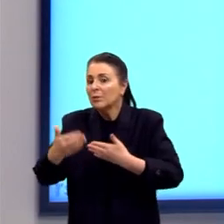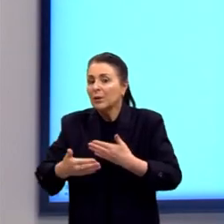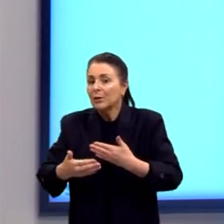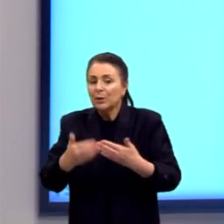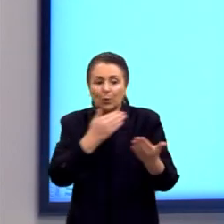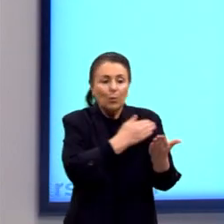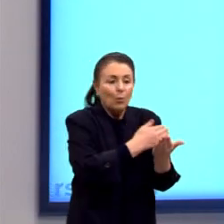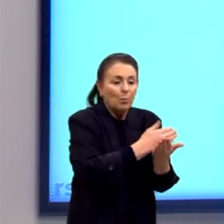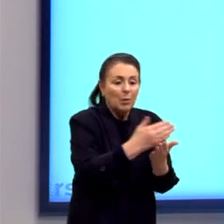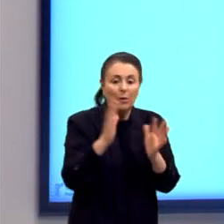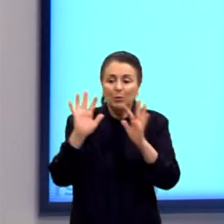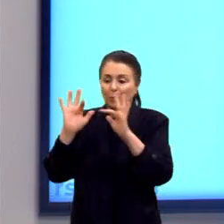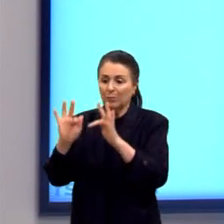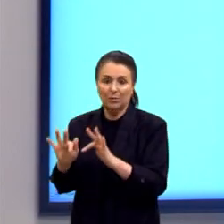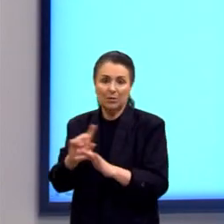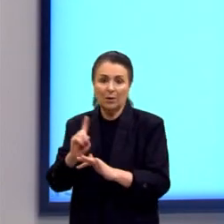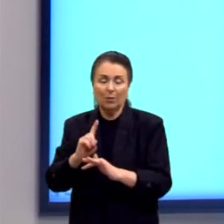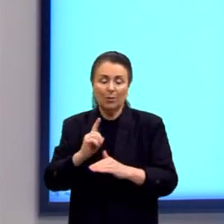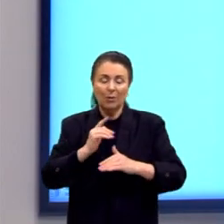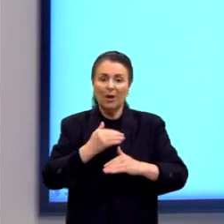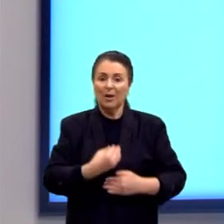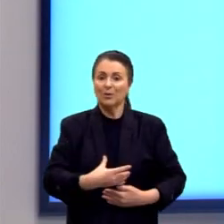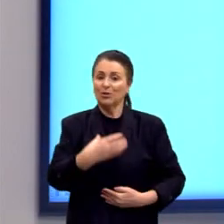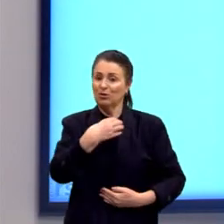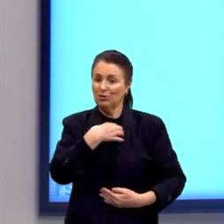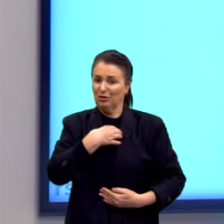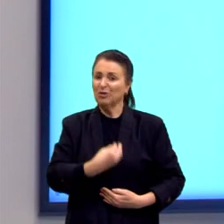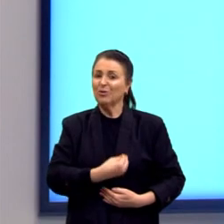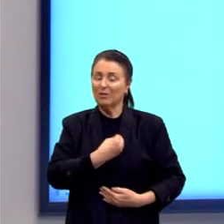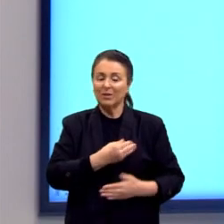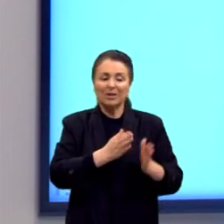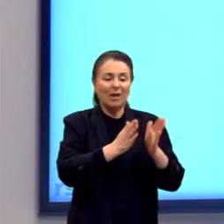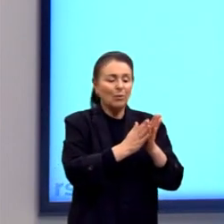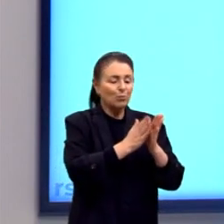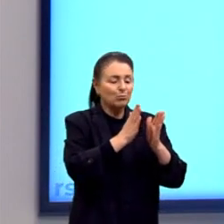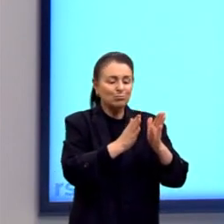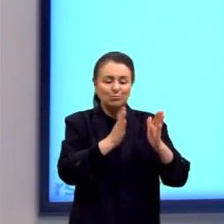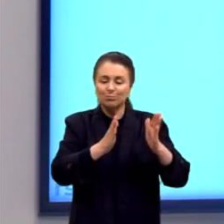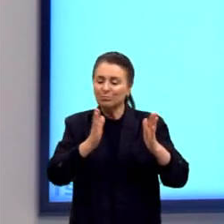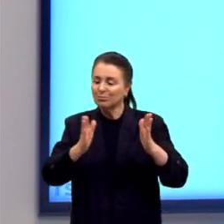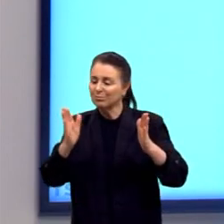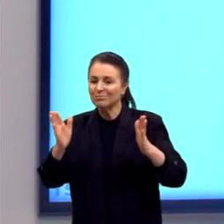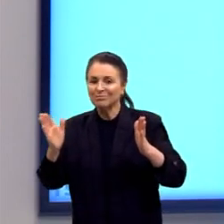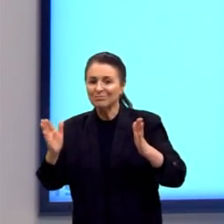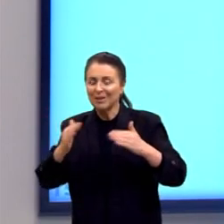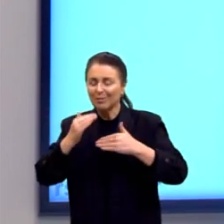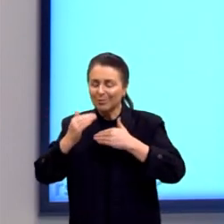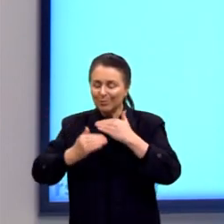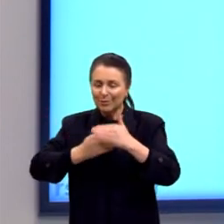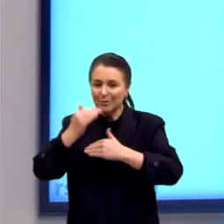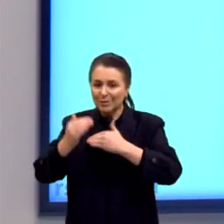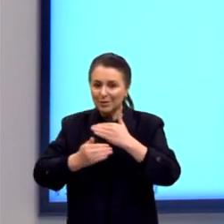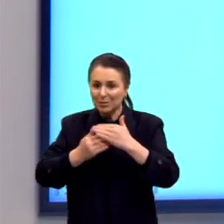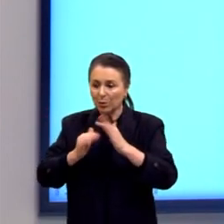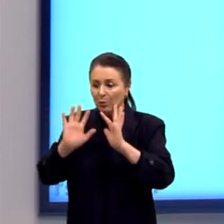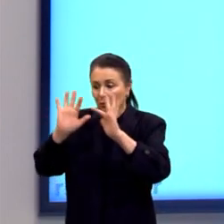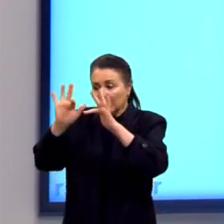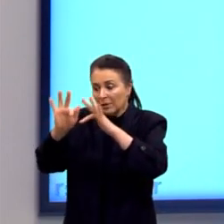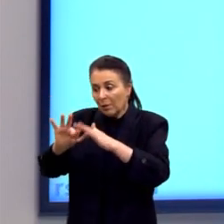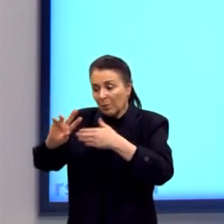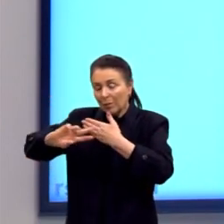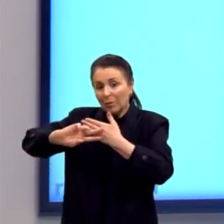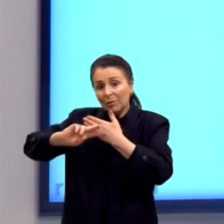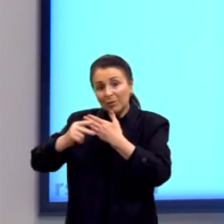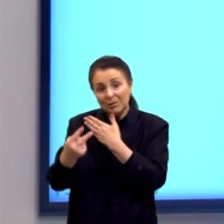Está no processo. Então, portanto, aproveitar, entender, aproveitar o processo, e o final é algo